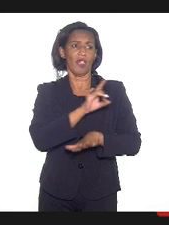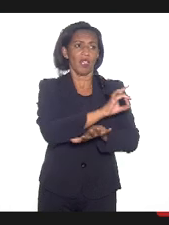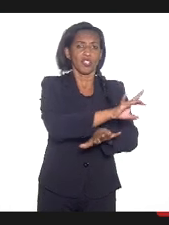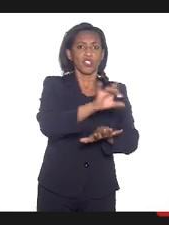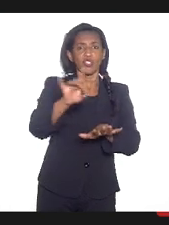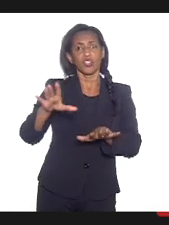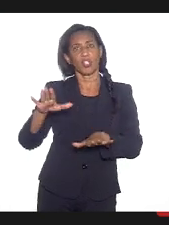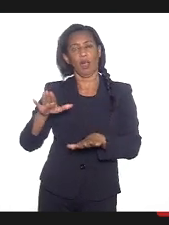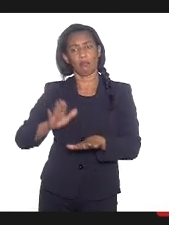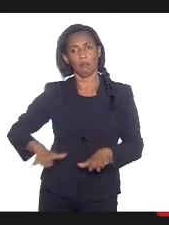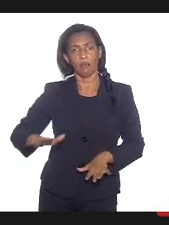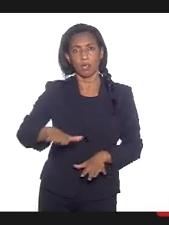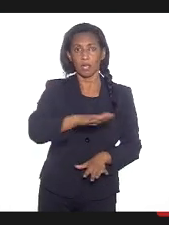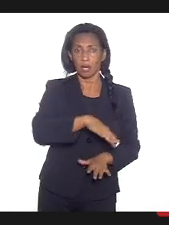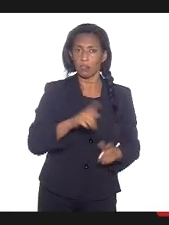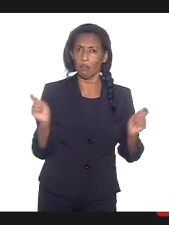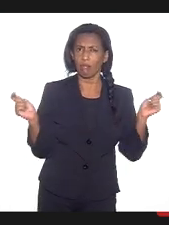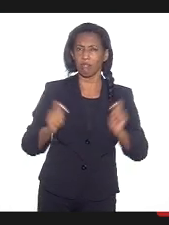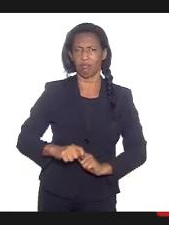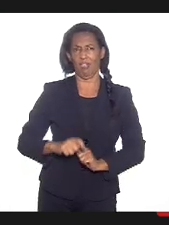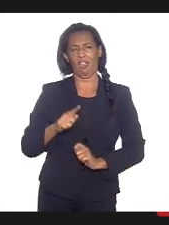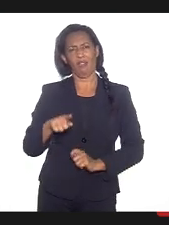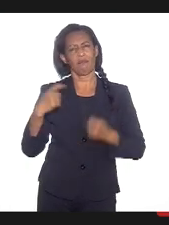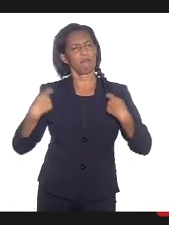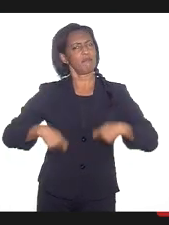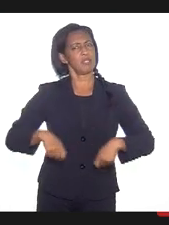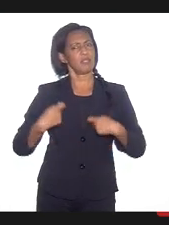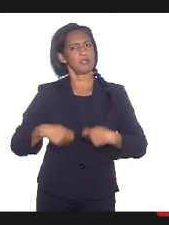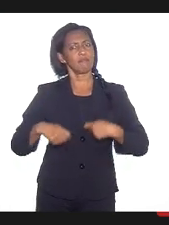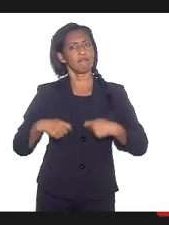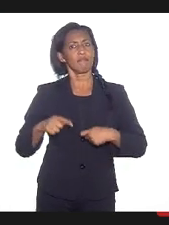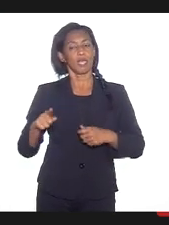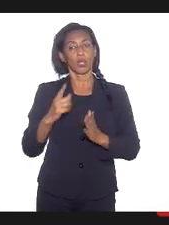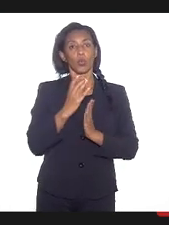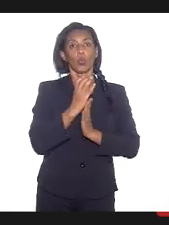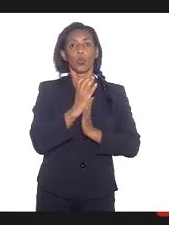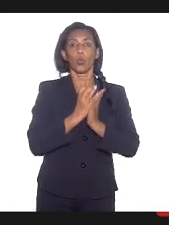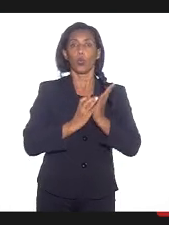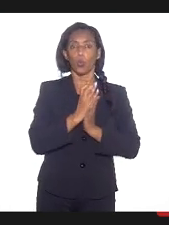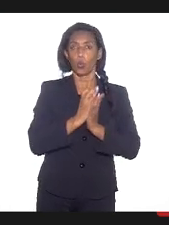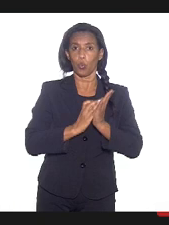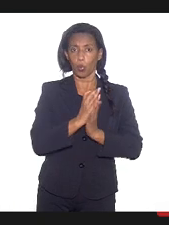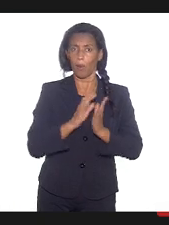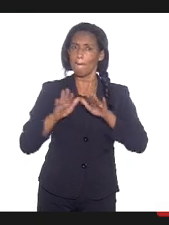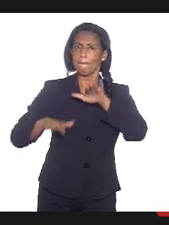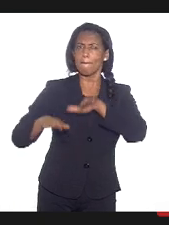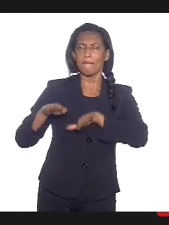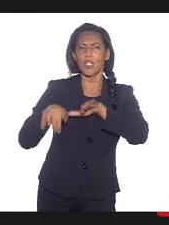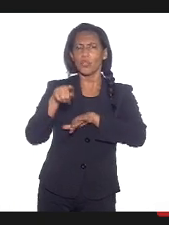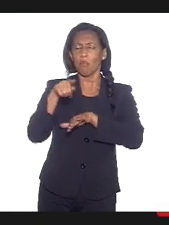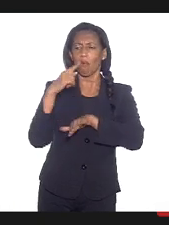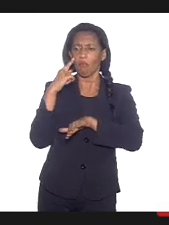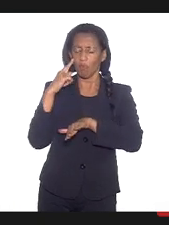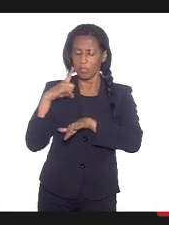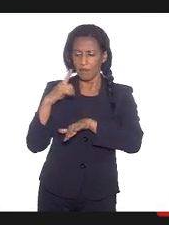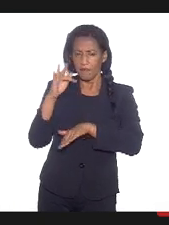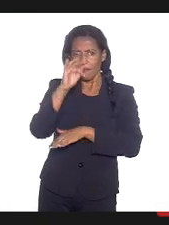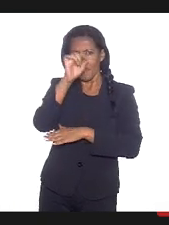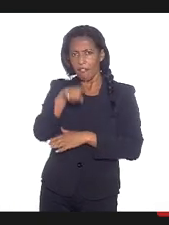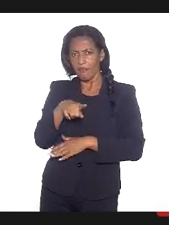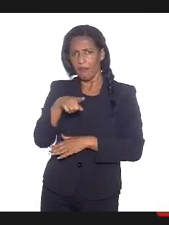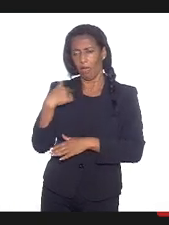criança, é possível e necessário que, no currículo, mesmo que você dê a fé